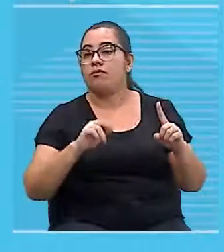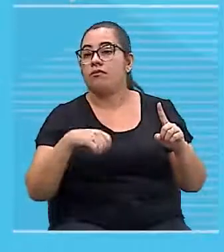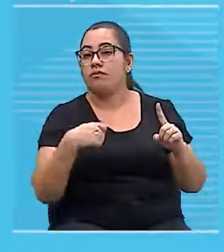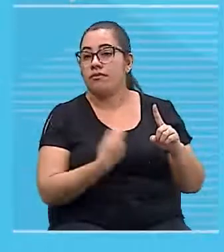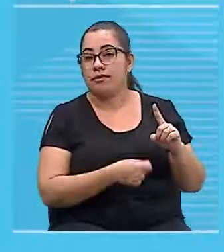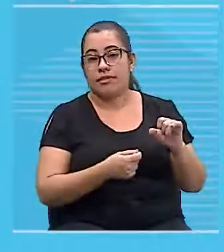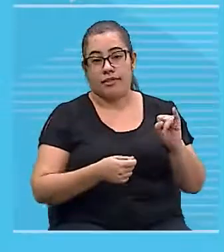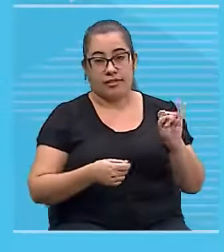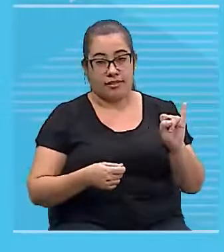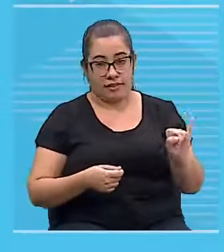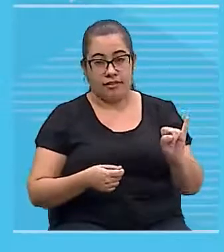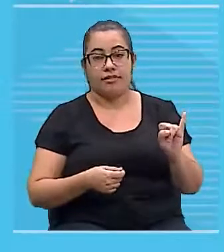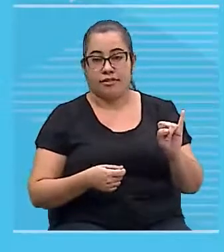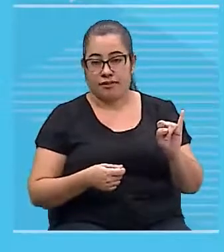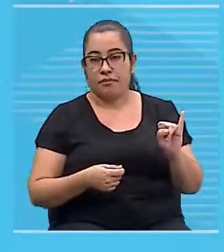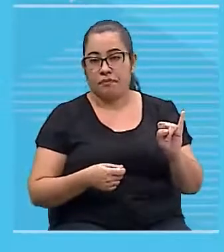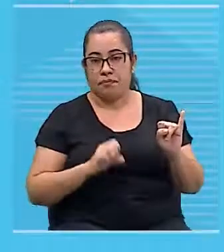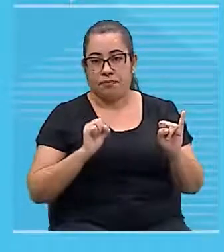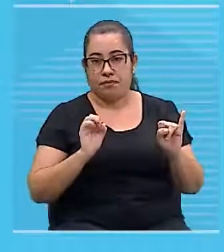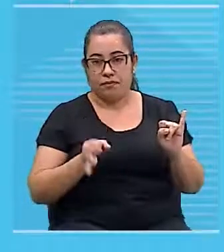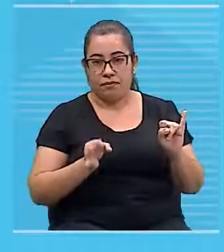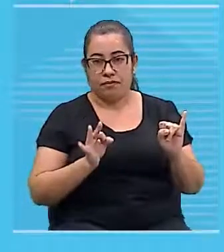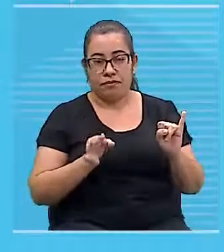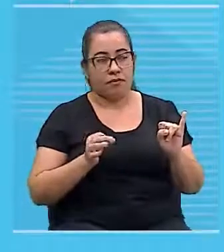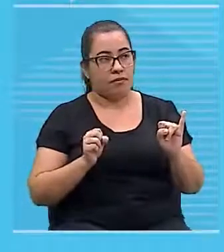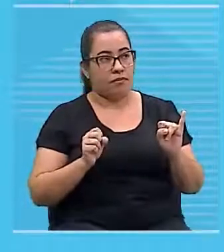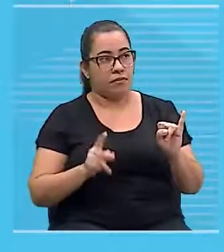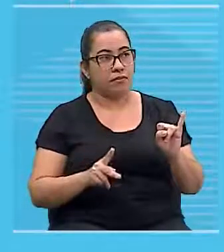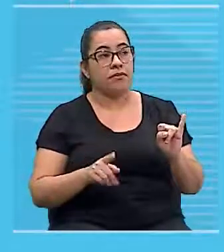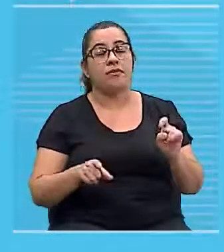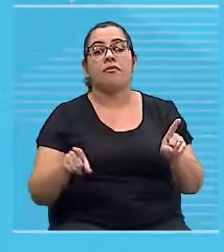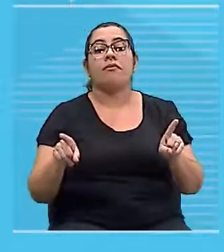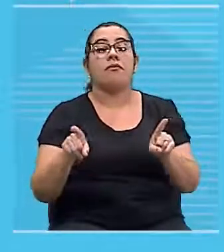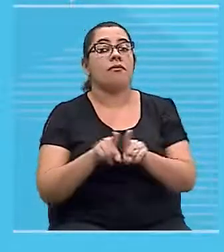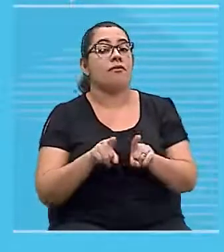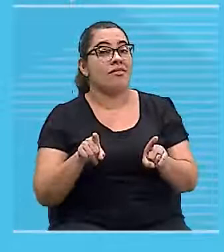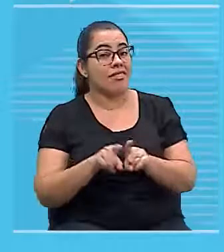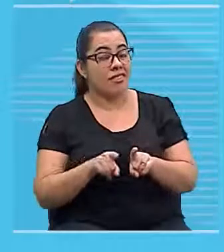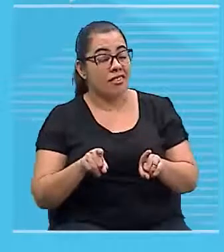tá? Da corrente elétrica I, e também